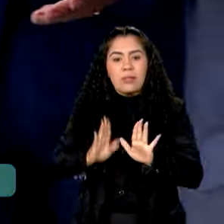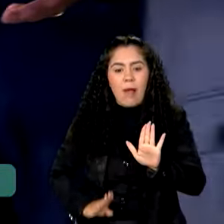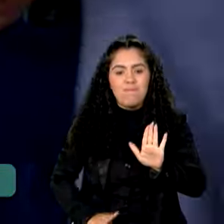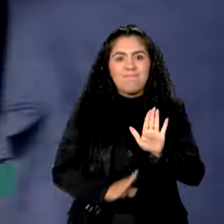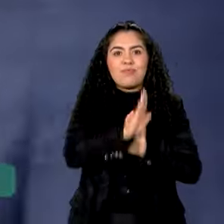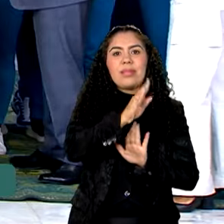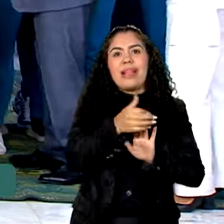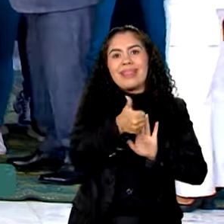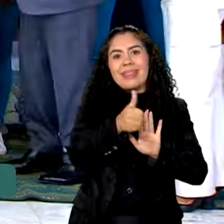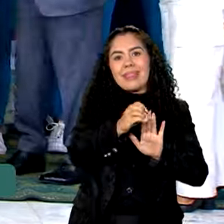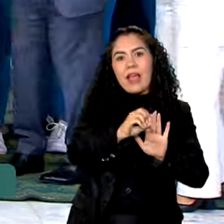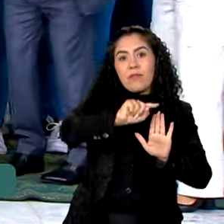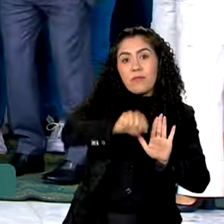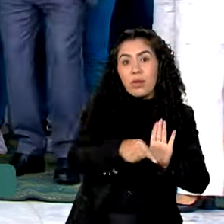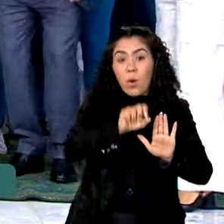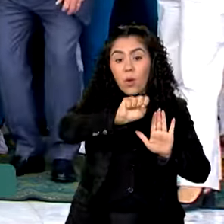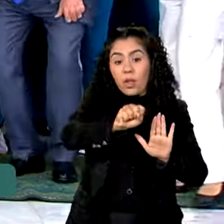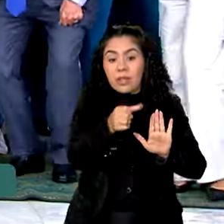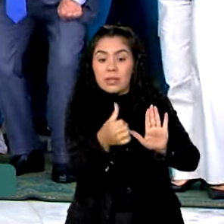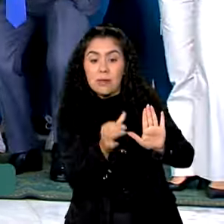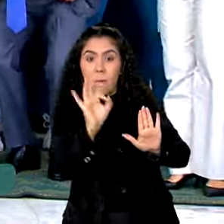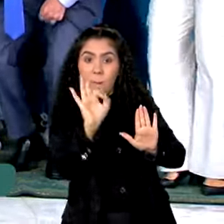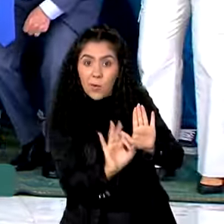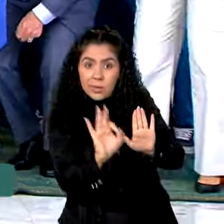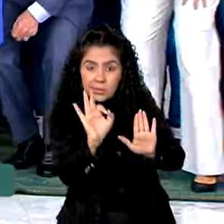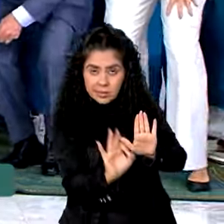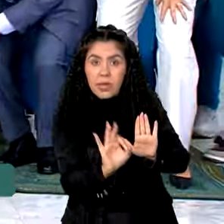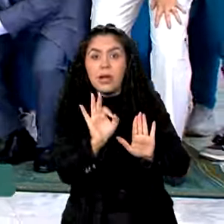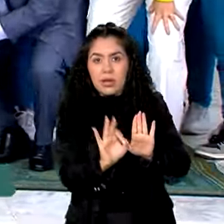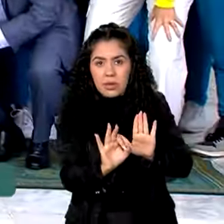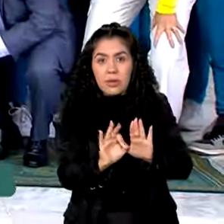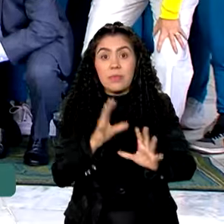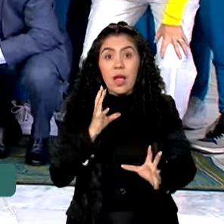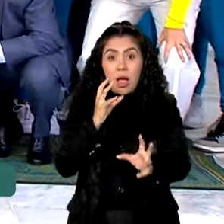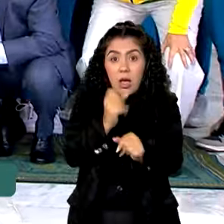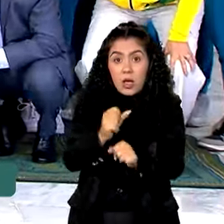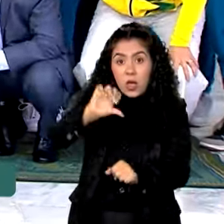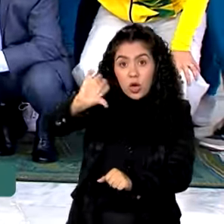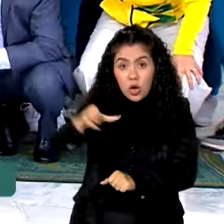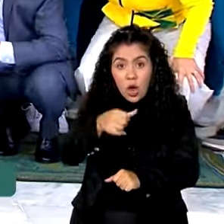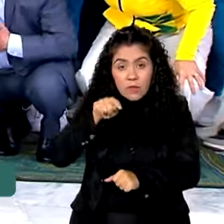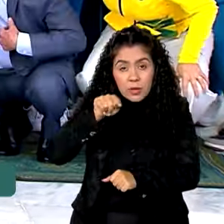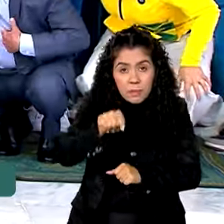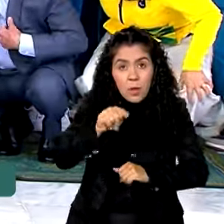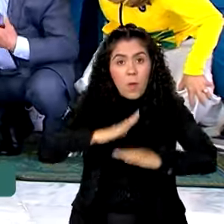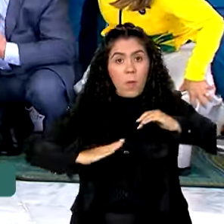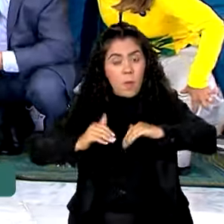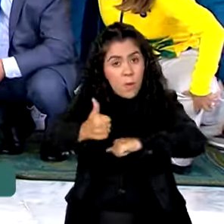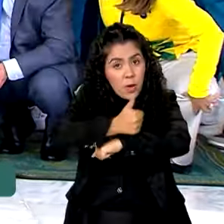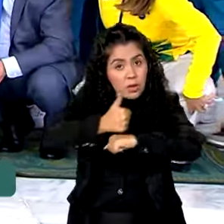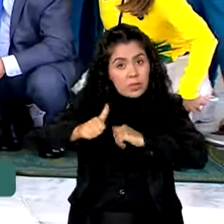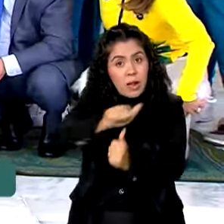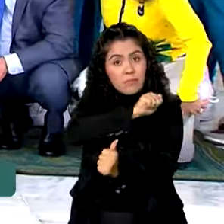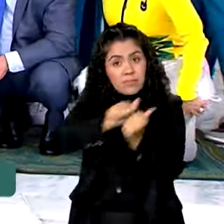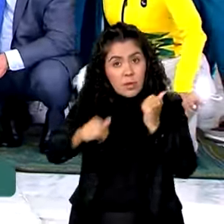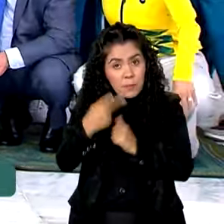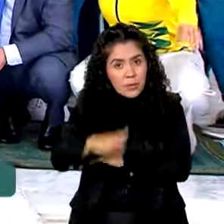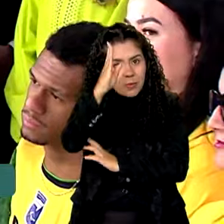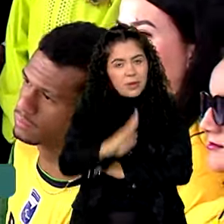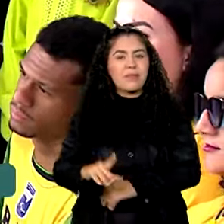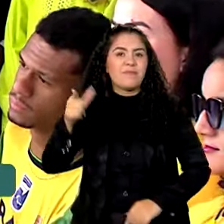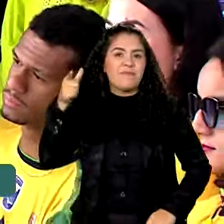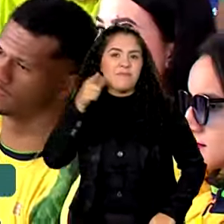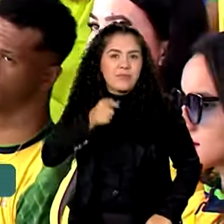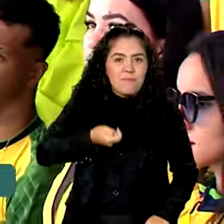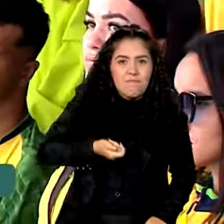,86%. 9 mil atletas brasileiros vão ser beneficiados.